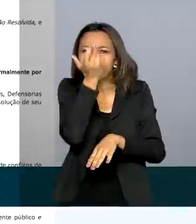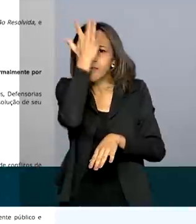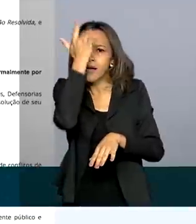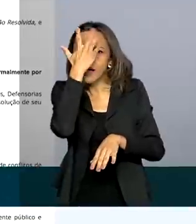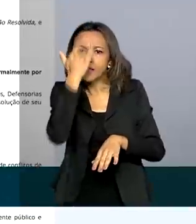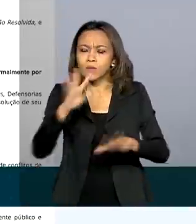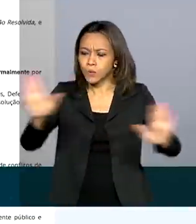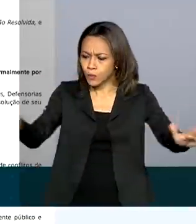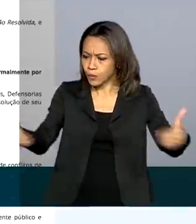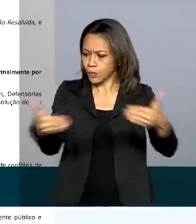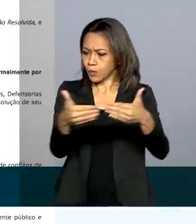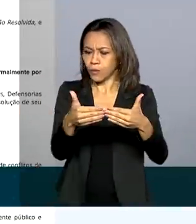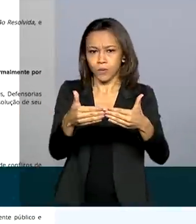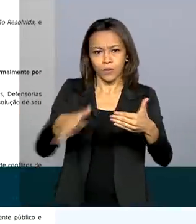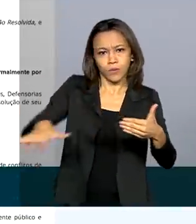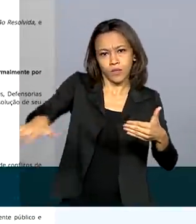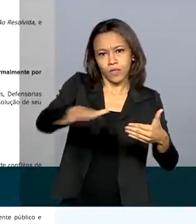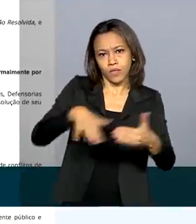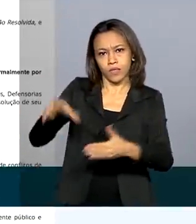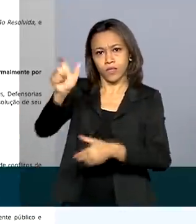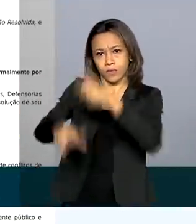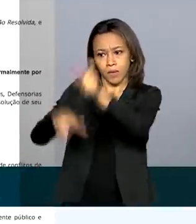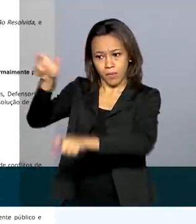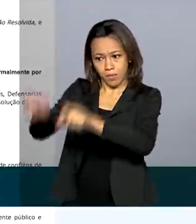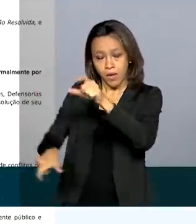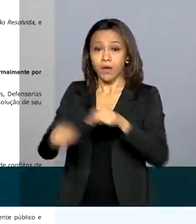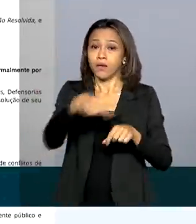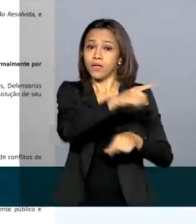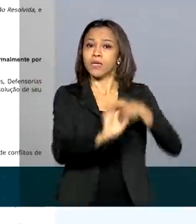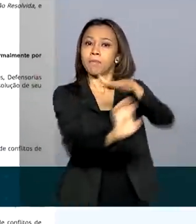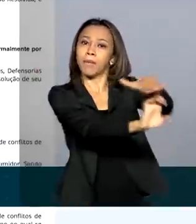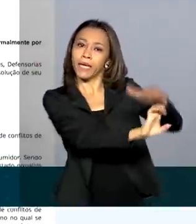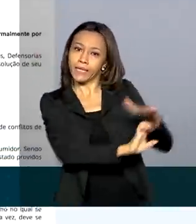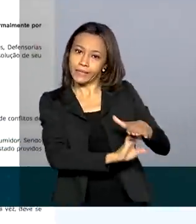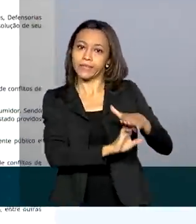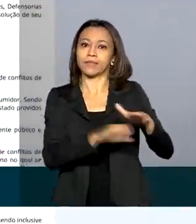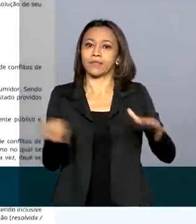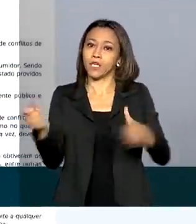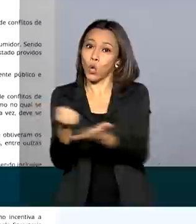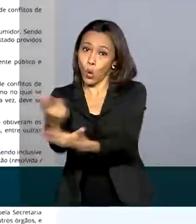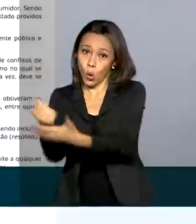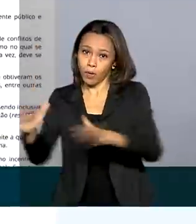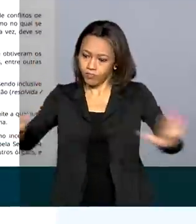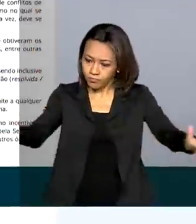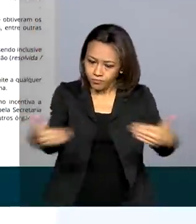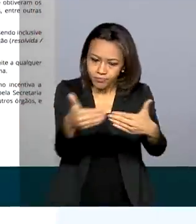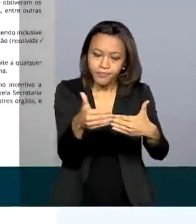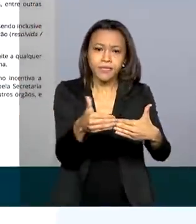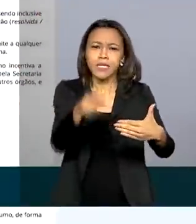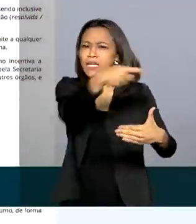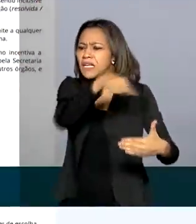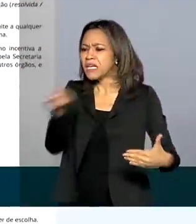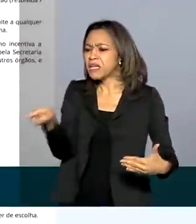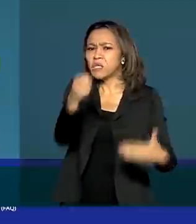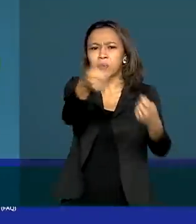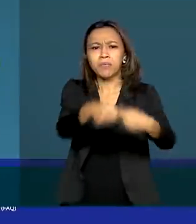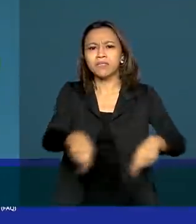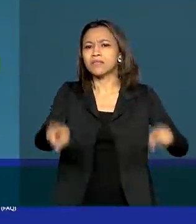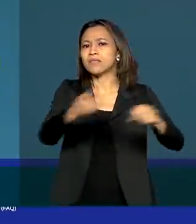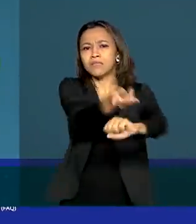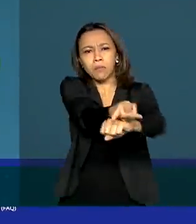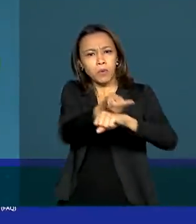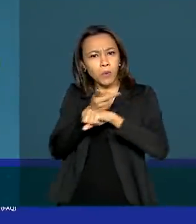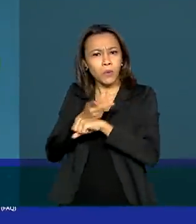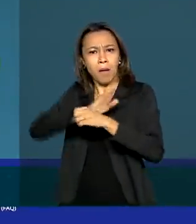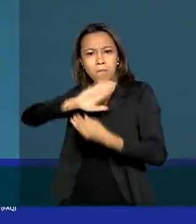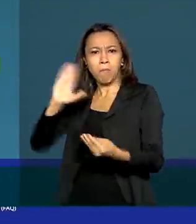conciliação e a mediação de conflitos nas relações de consumo, sem que as partes precisem ingressar